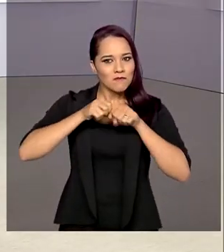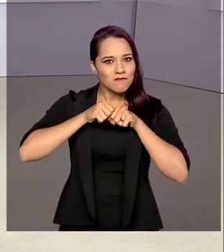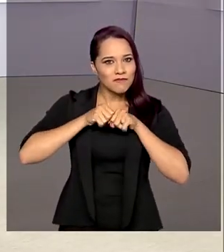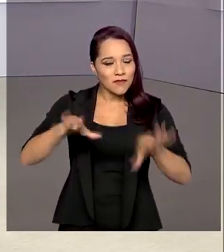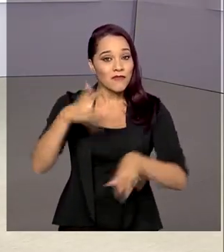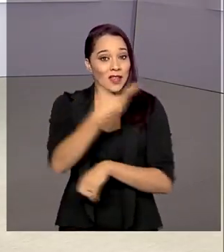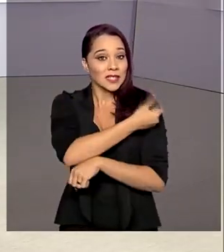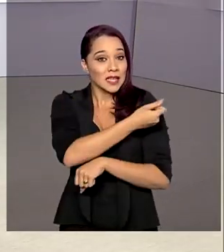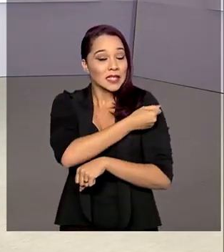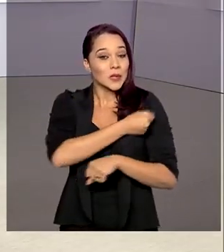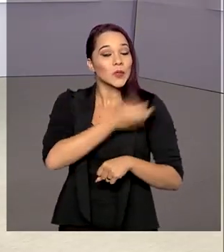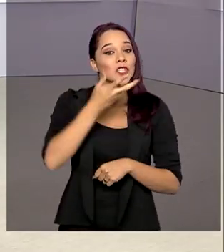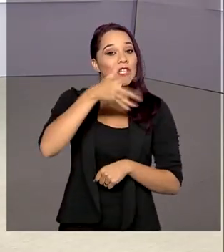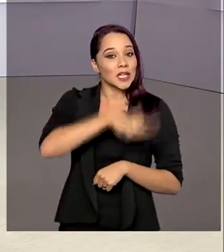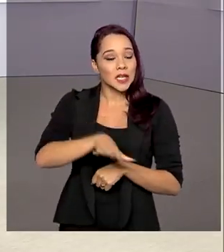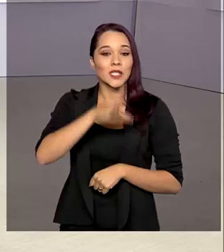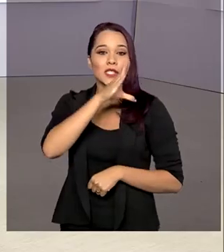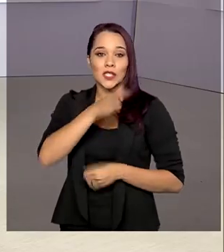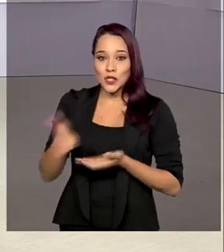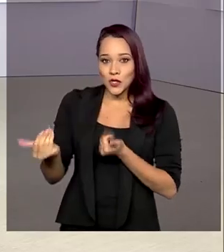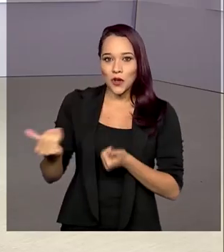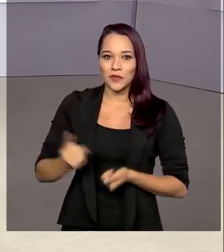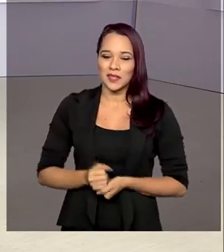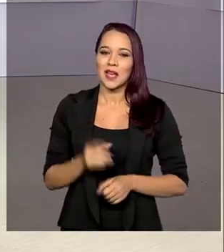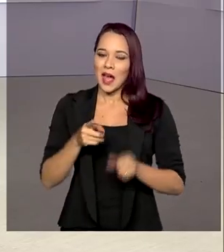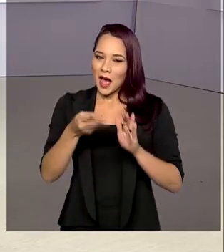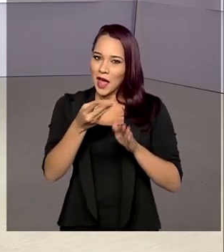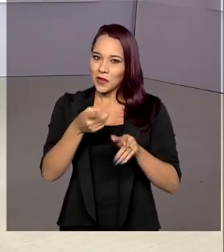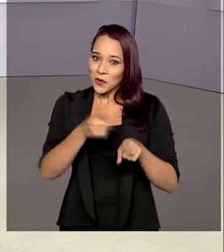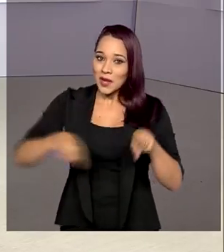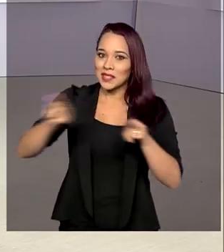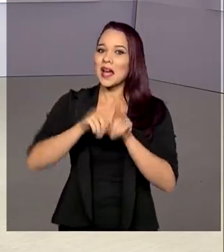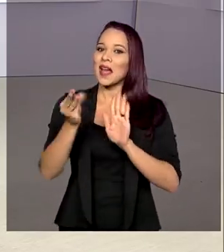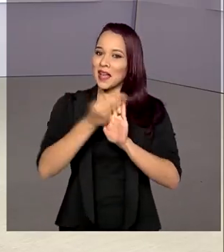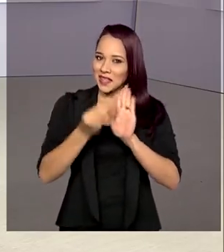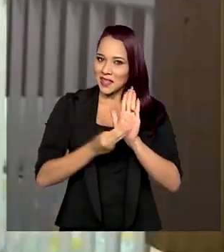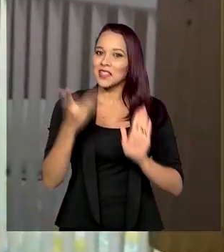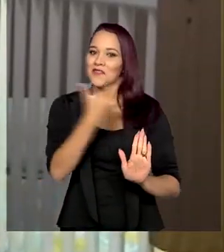vacinação de crianças e adolescentes. É hora de atualizar a caderneta, hein?